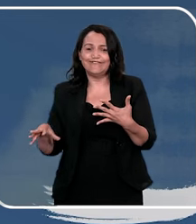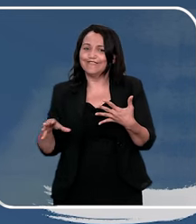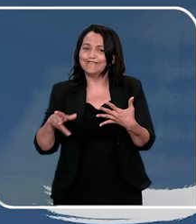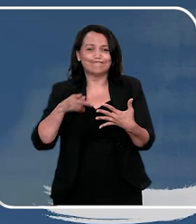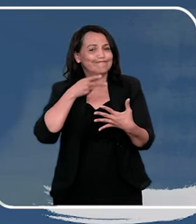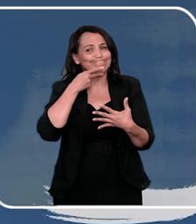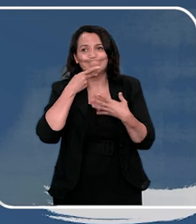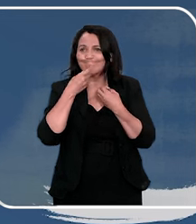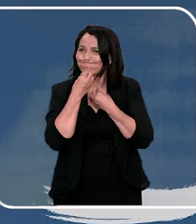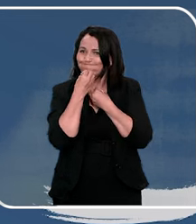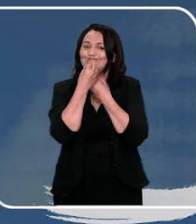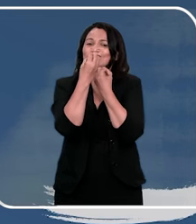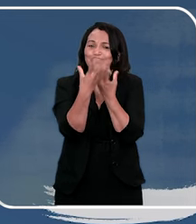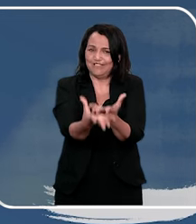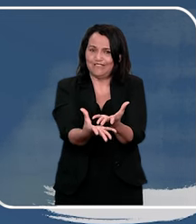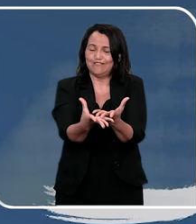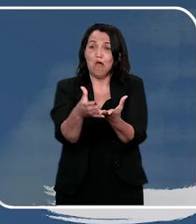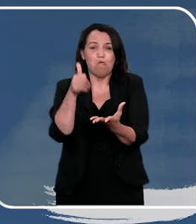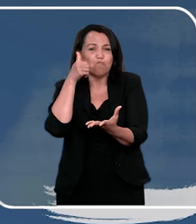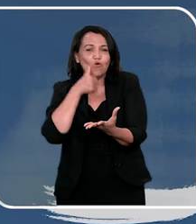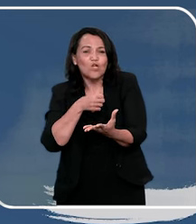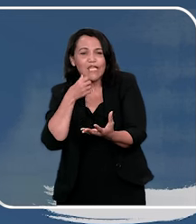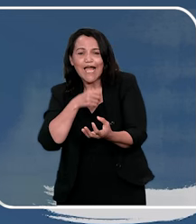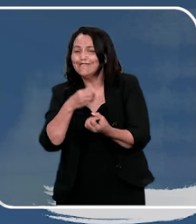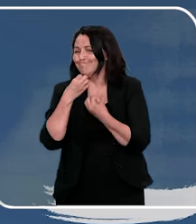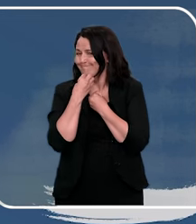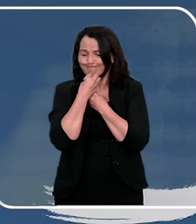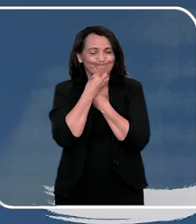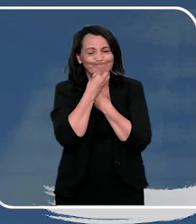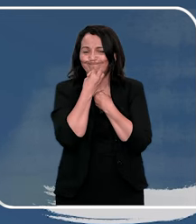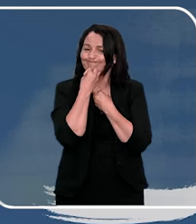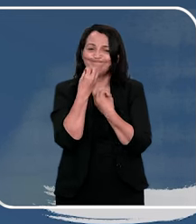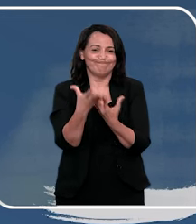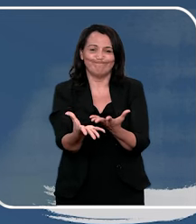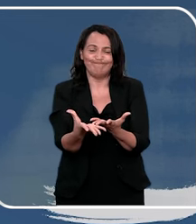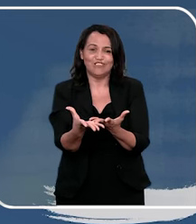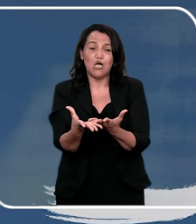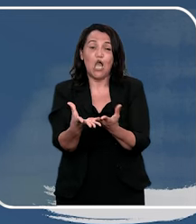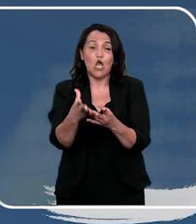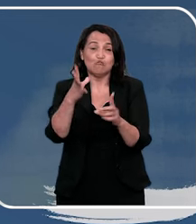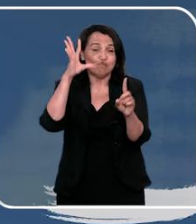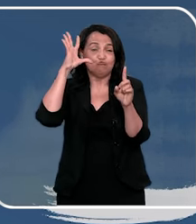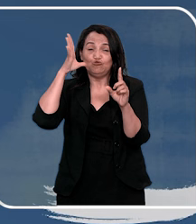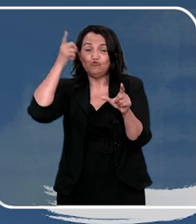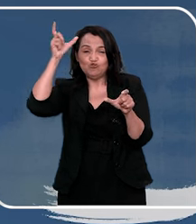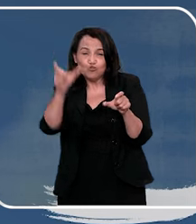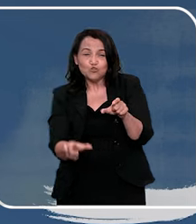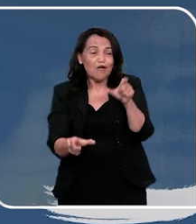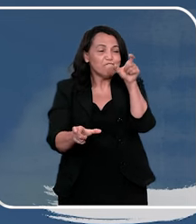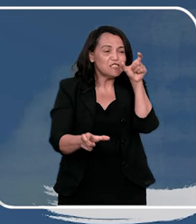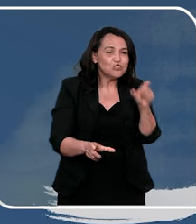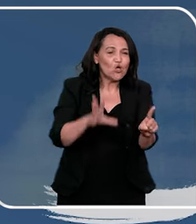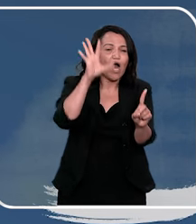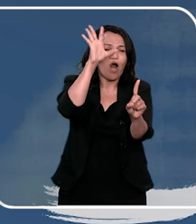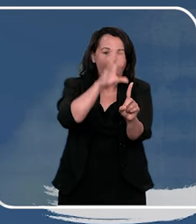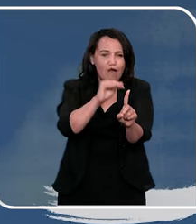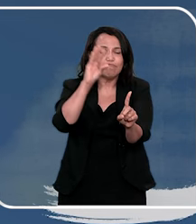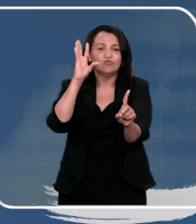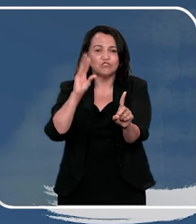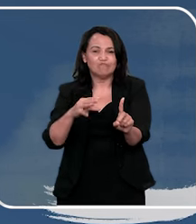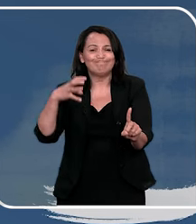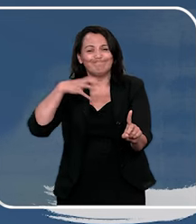mas adultas também, que não contam, quantas mulheres adultas, não contam que foram abusadas, toda pessoa